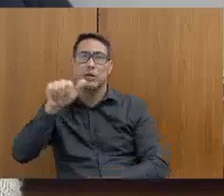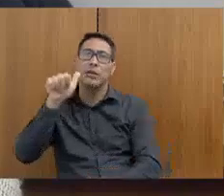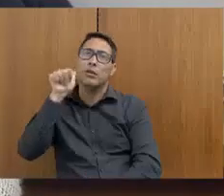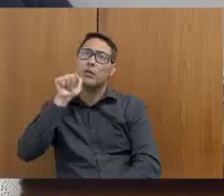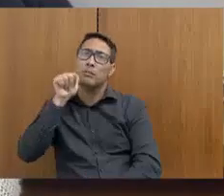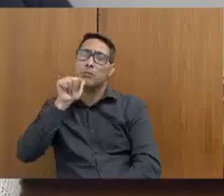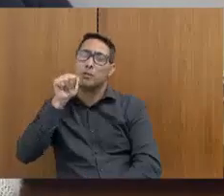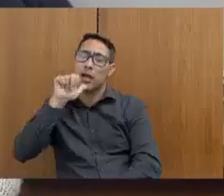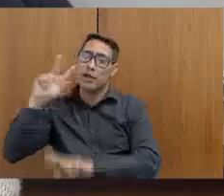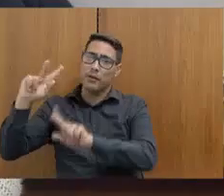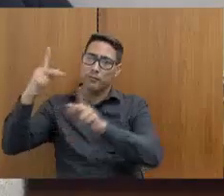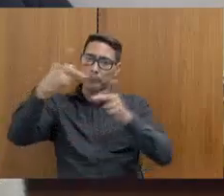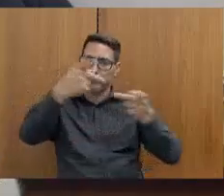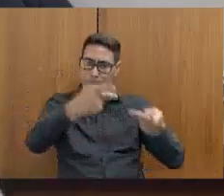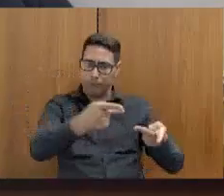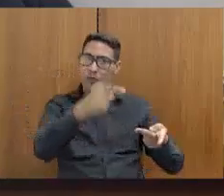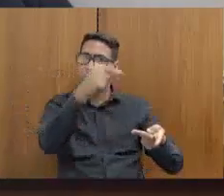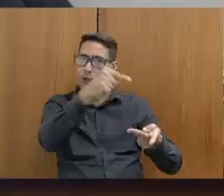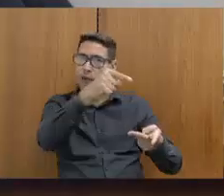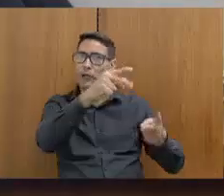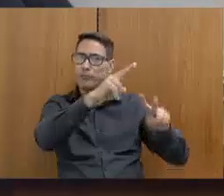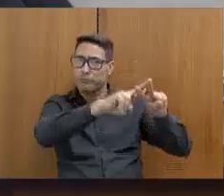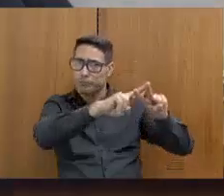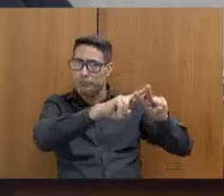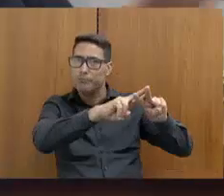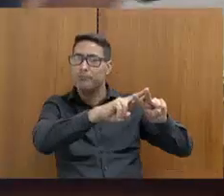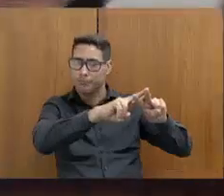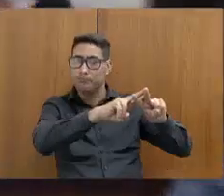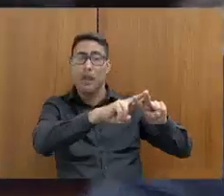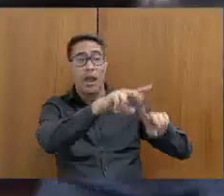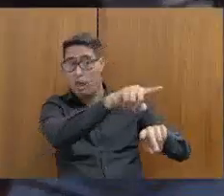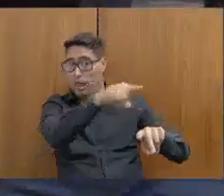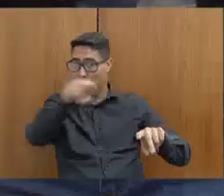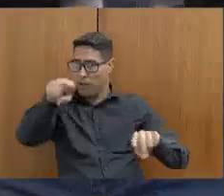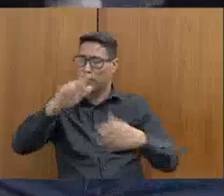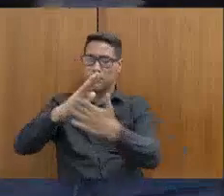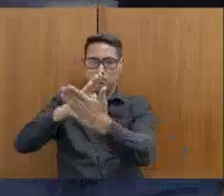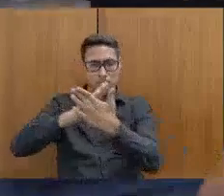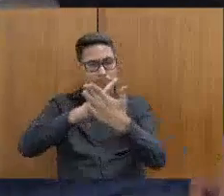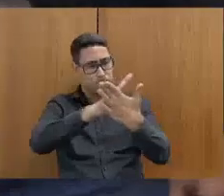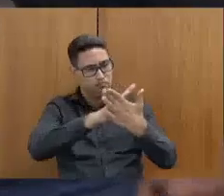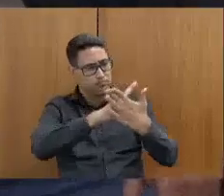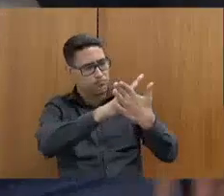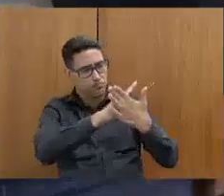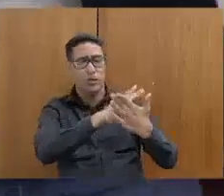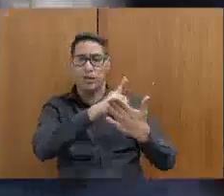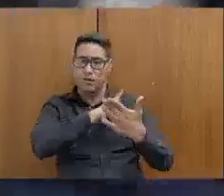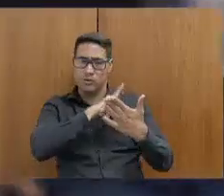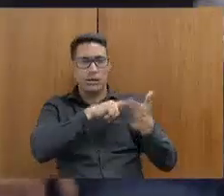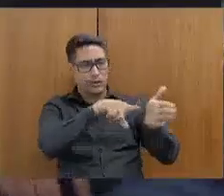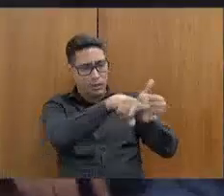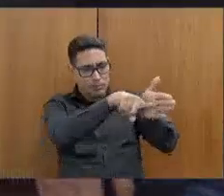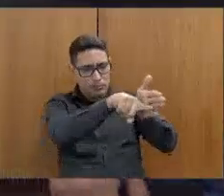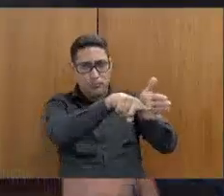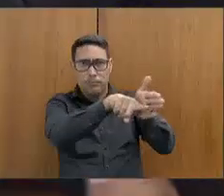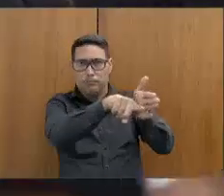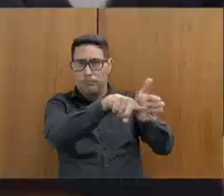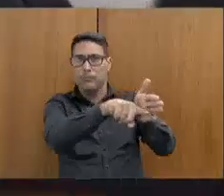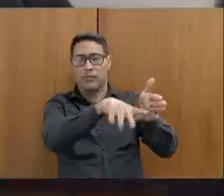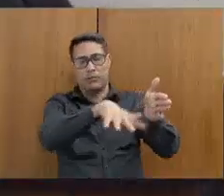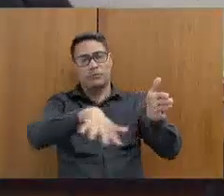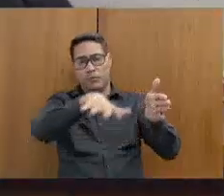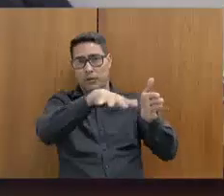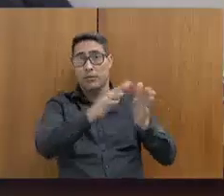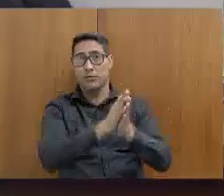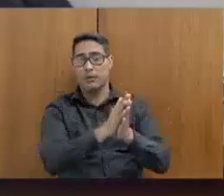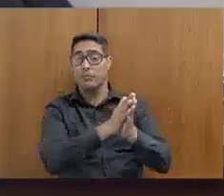sistema prisional e colabora muito com a fiscalização. E a gente tem encontrado as denúncias,